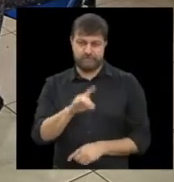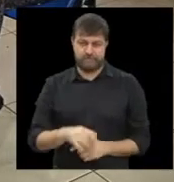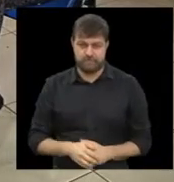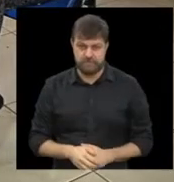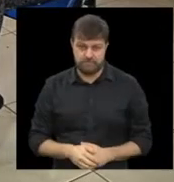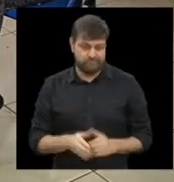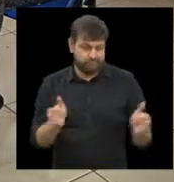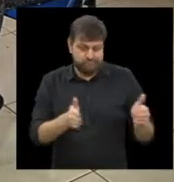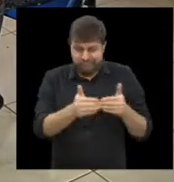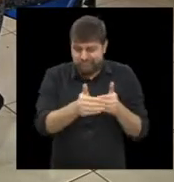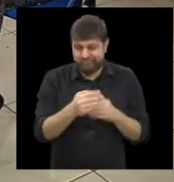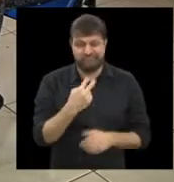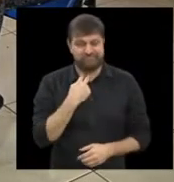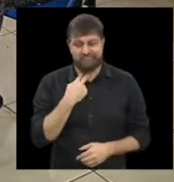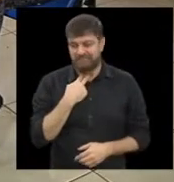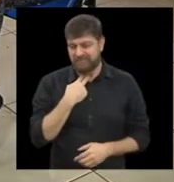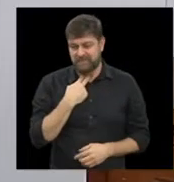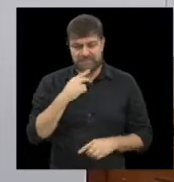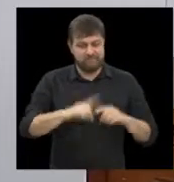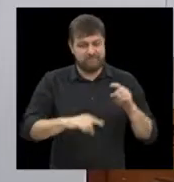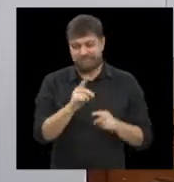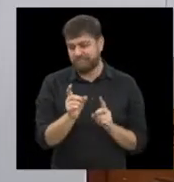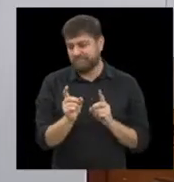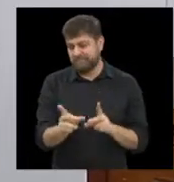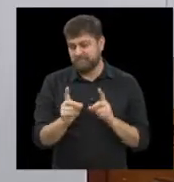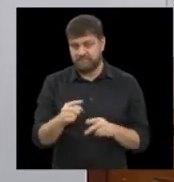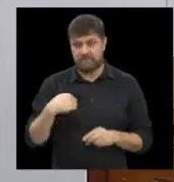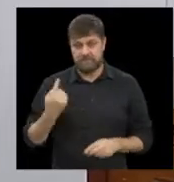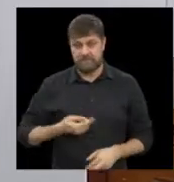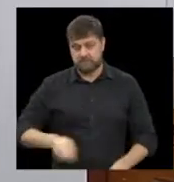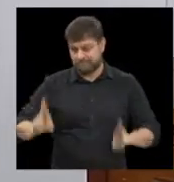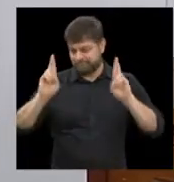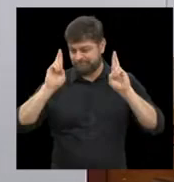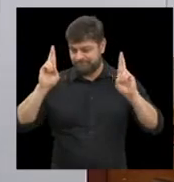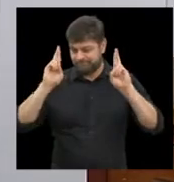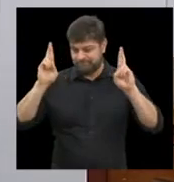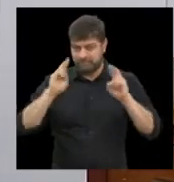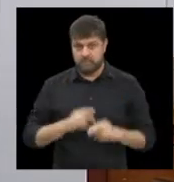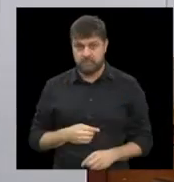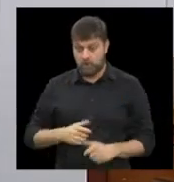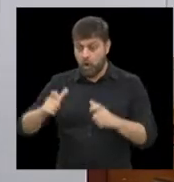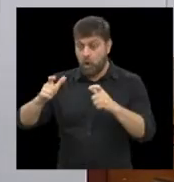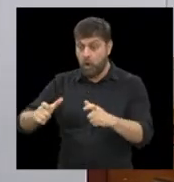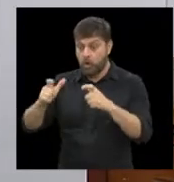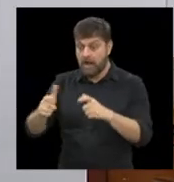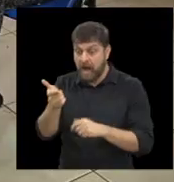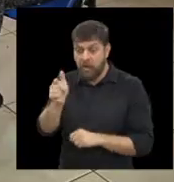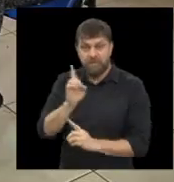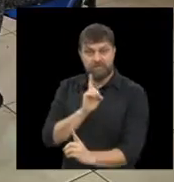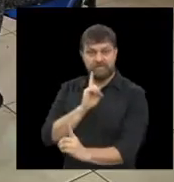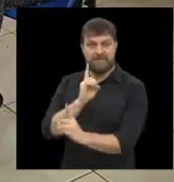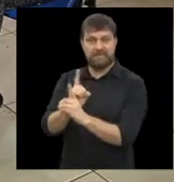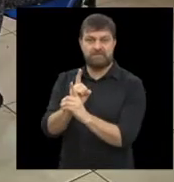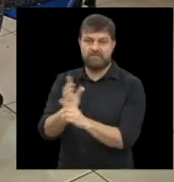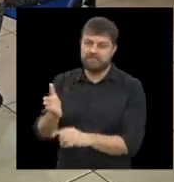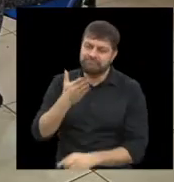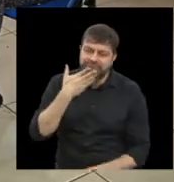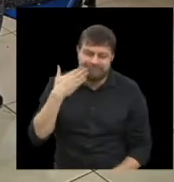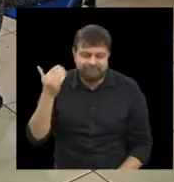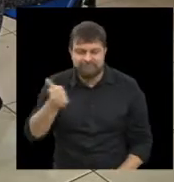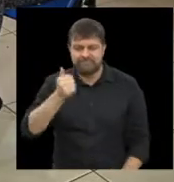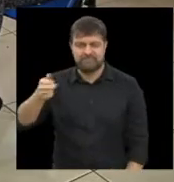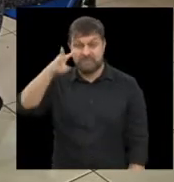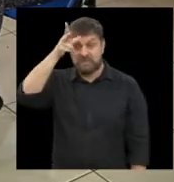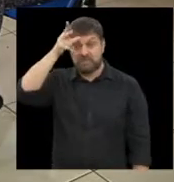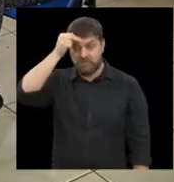exatamente. Então, inclusive, a expectativa é que se encontrar um outro local seria até melhor, inclusive. É, alguma negociação